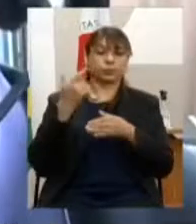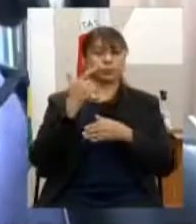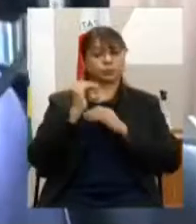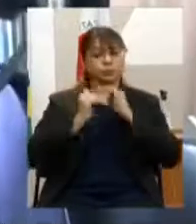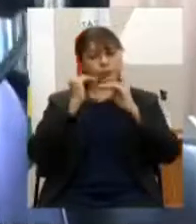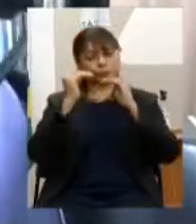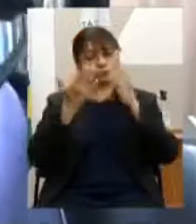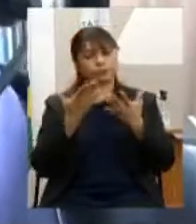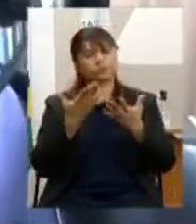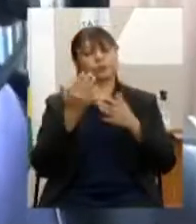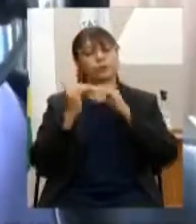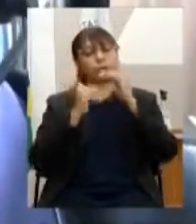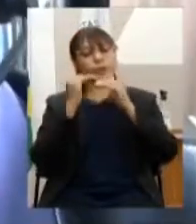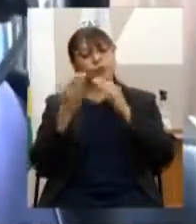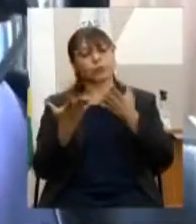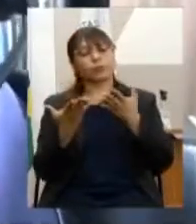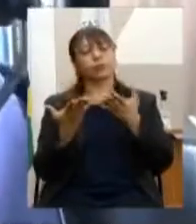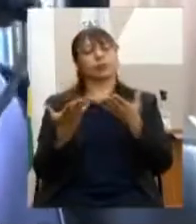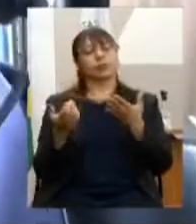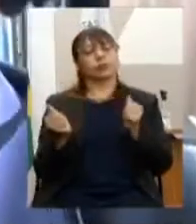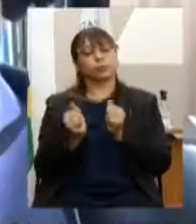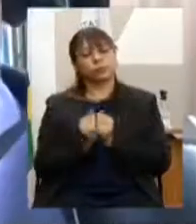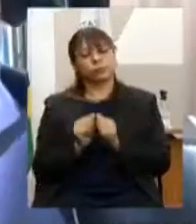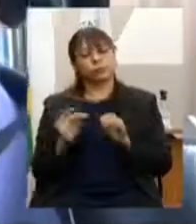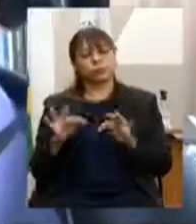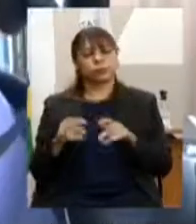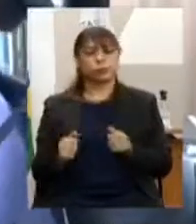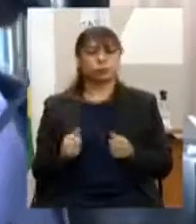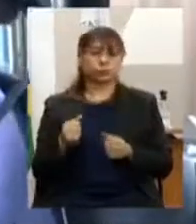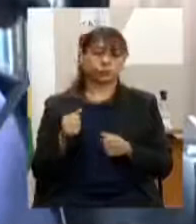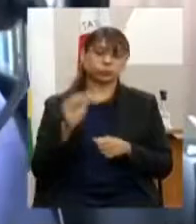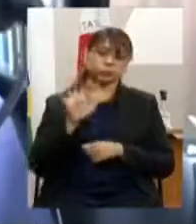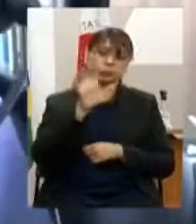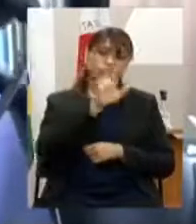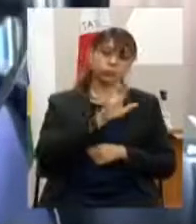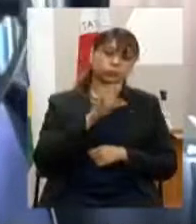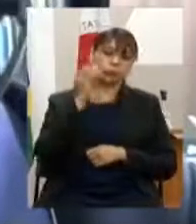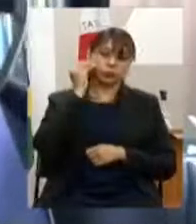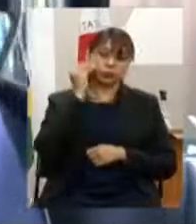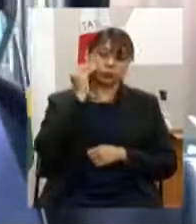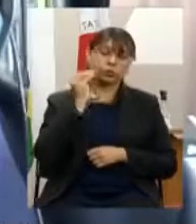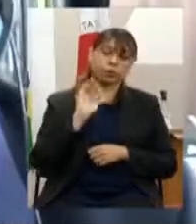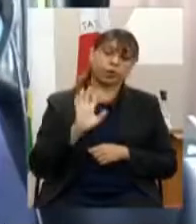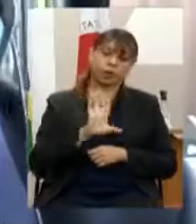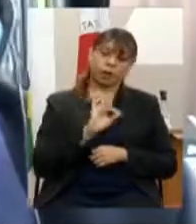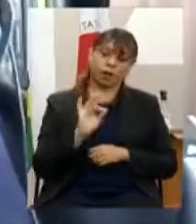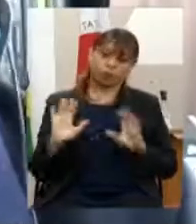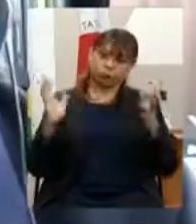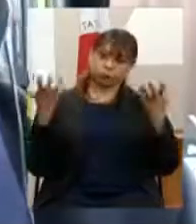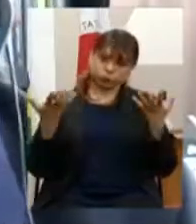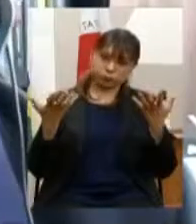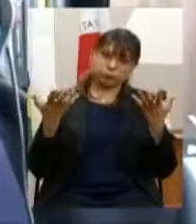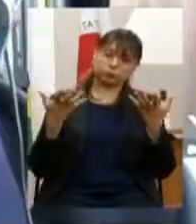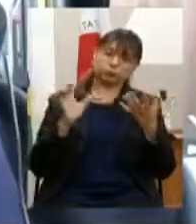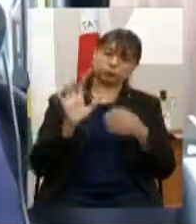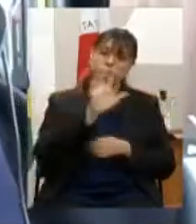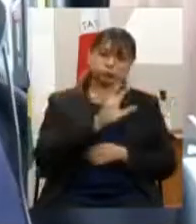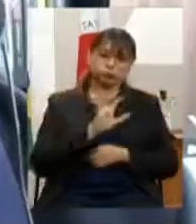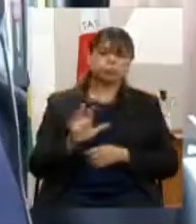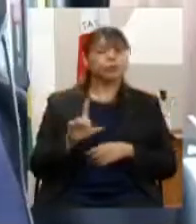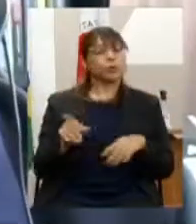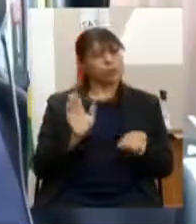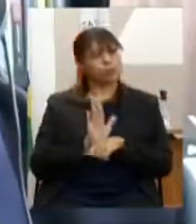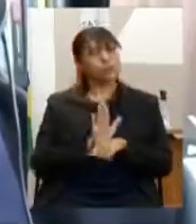desenvolvimento e integração regional com vistas a incluir nos eventos regionais de artesanato o apoio a